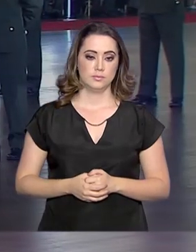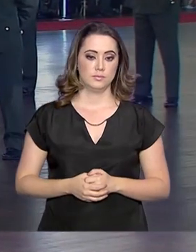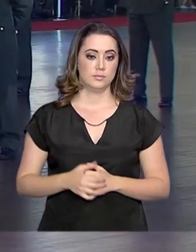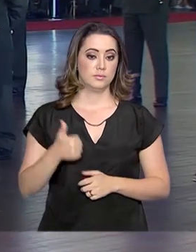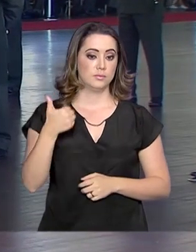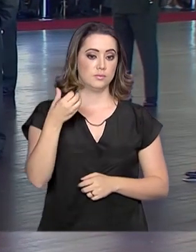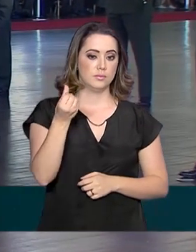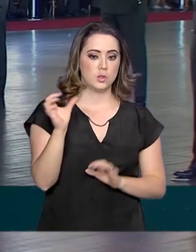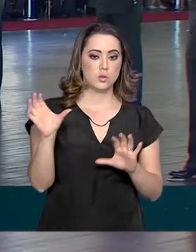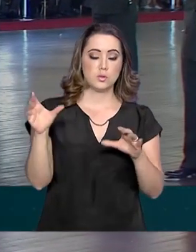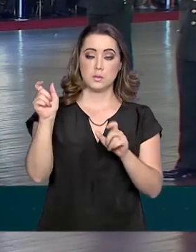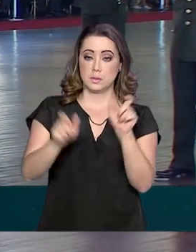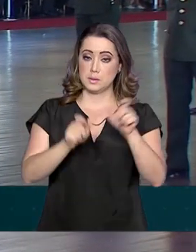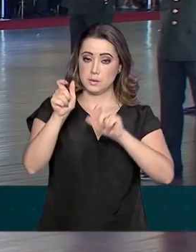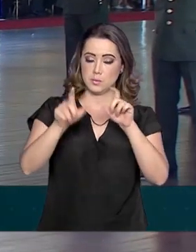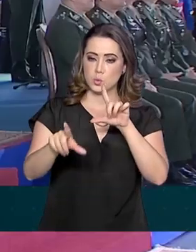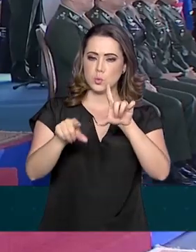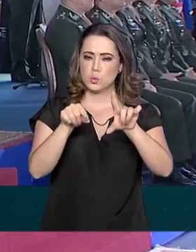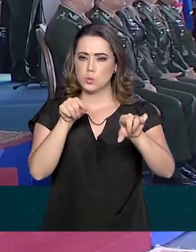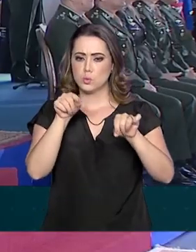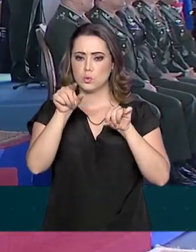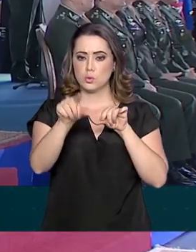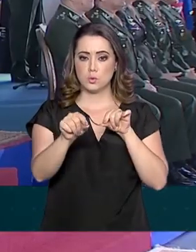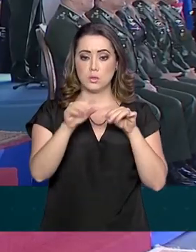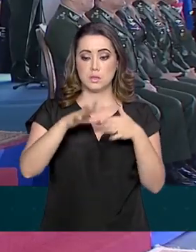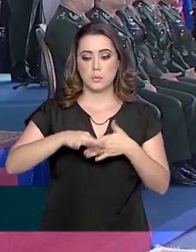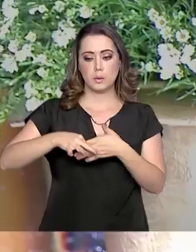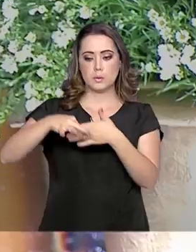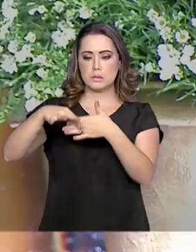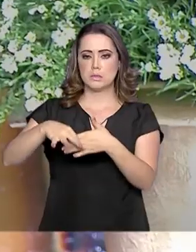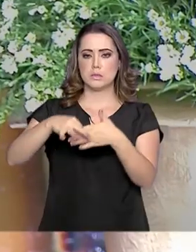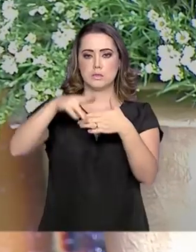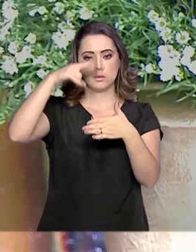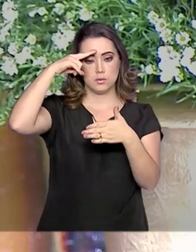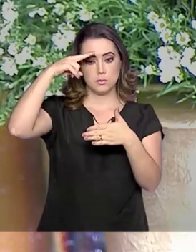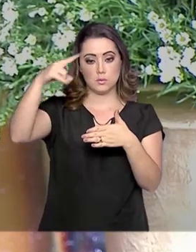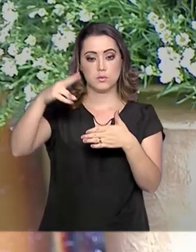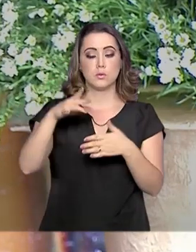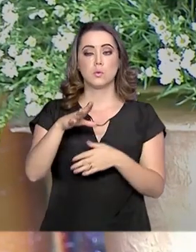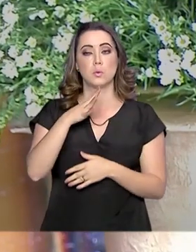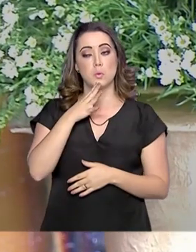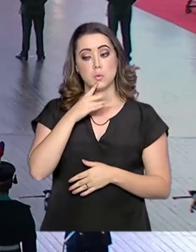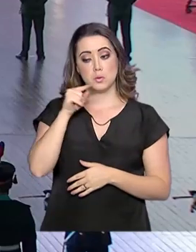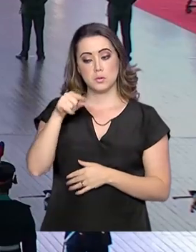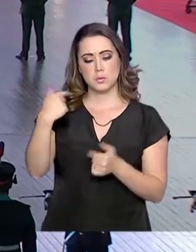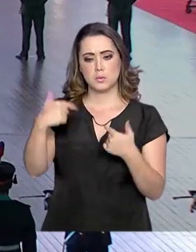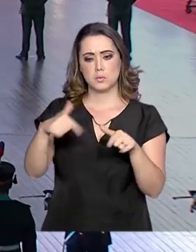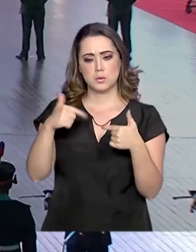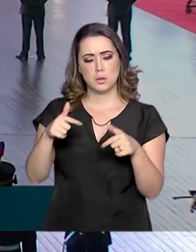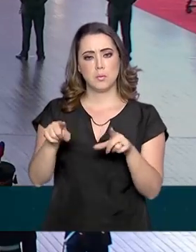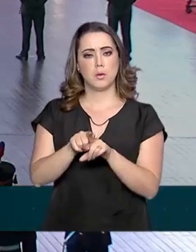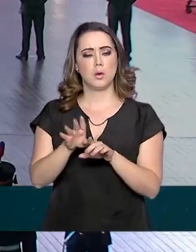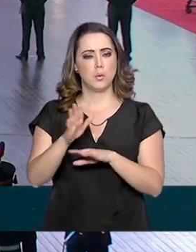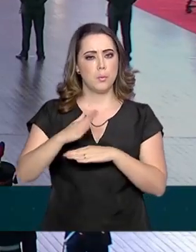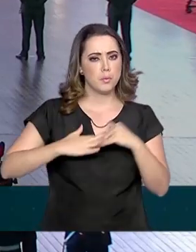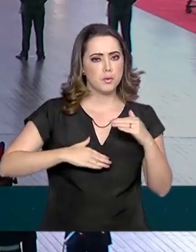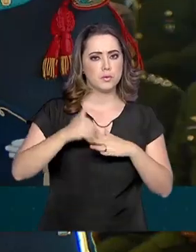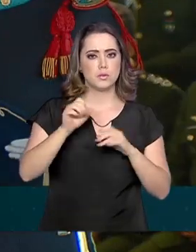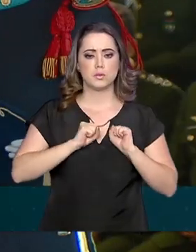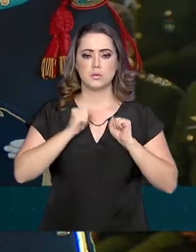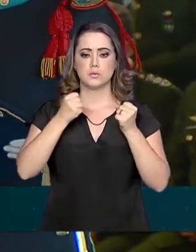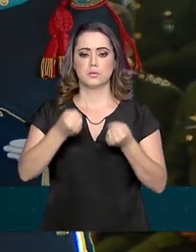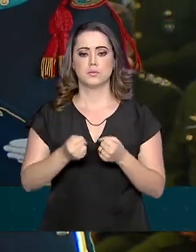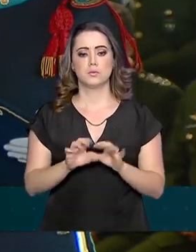16 oficiais generais foram escolhidos pelo alto comando do Exército, um reconhecimento pelo profissionalismo e dedicação.